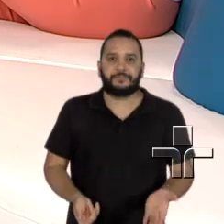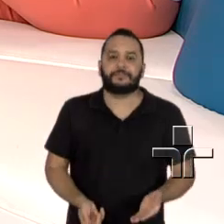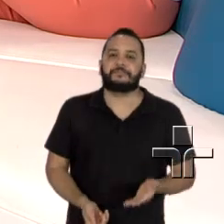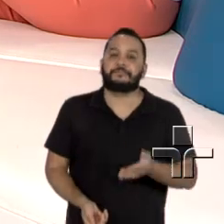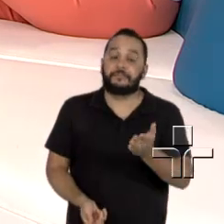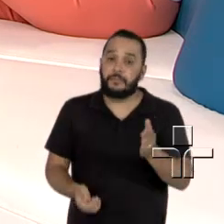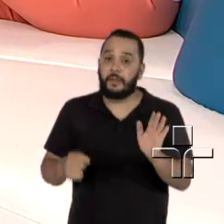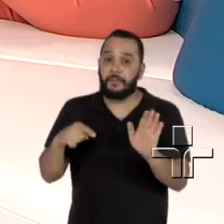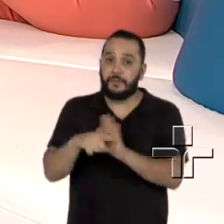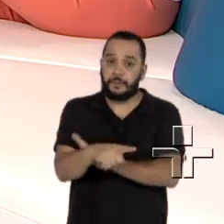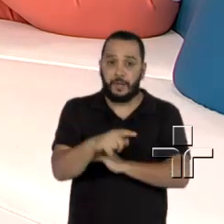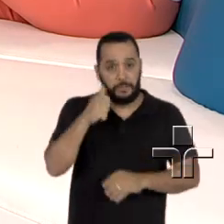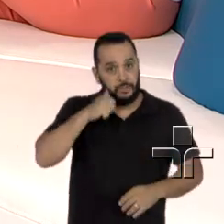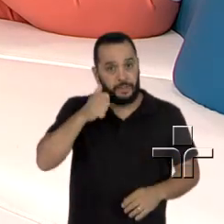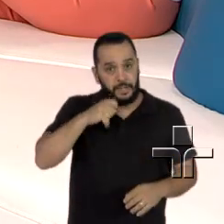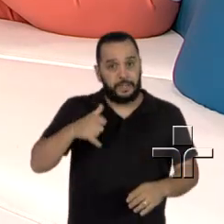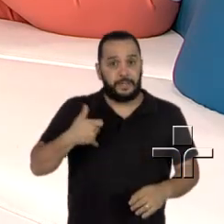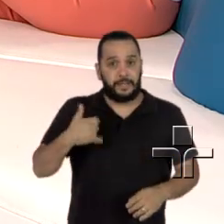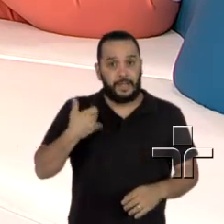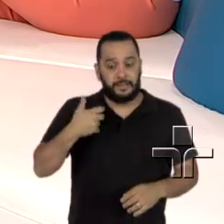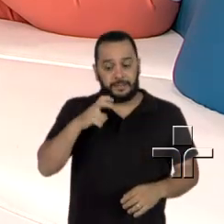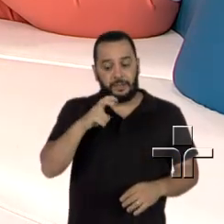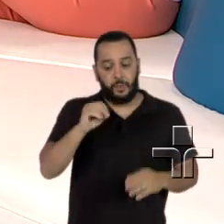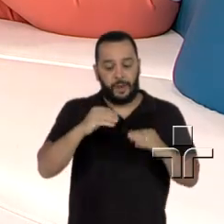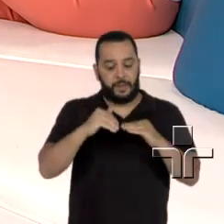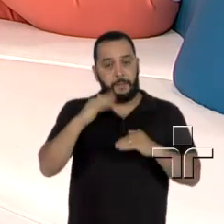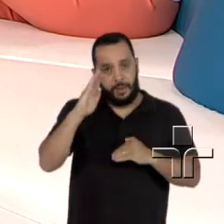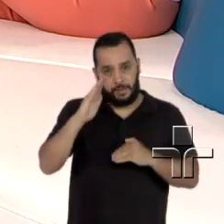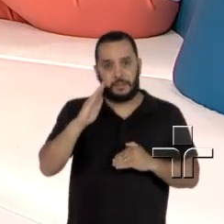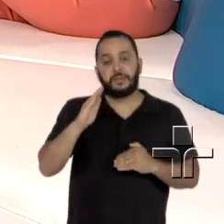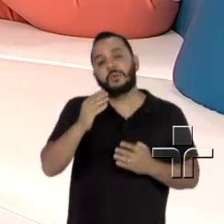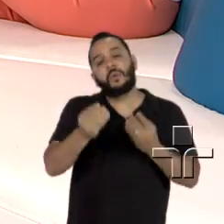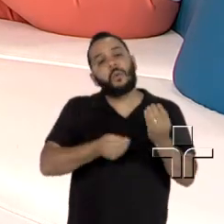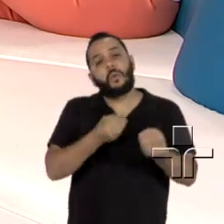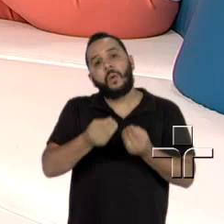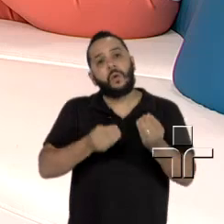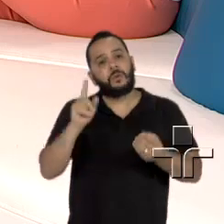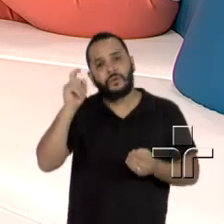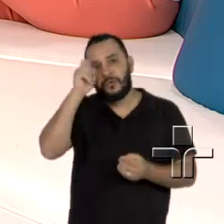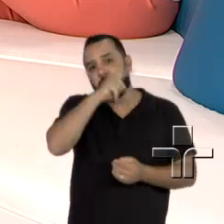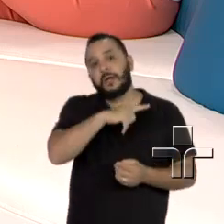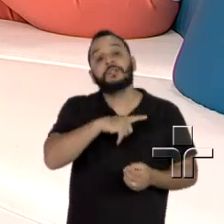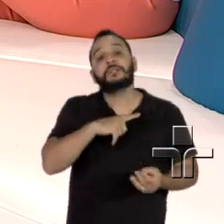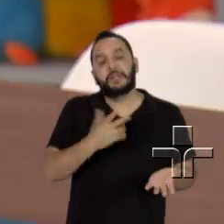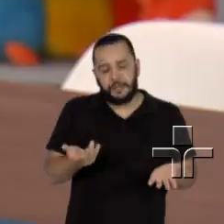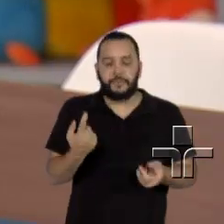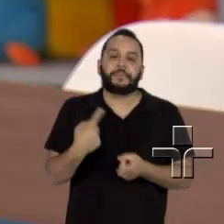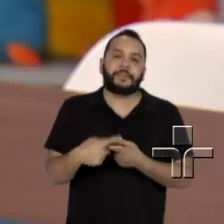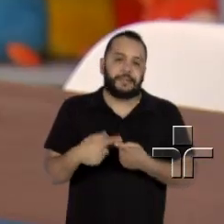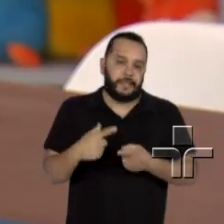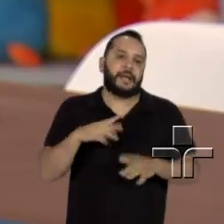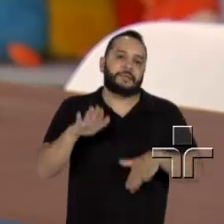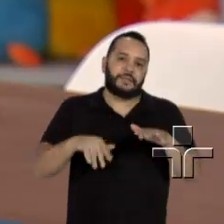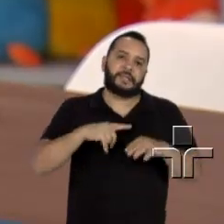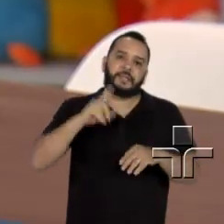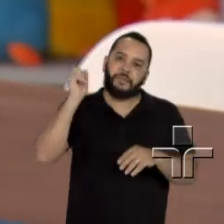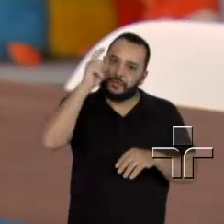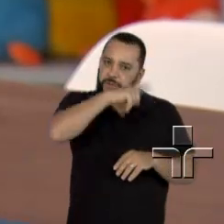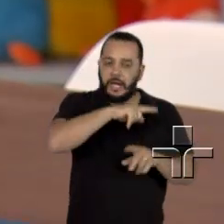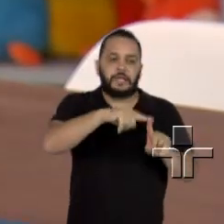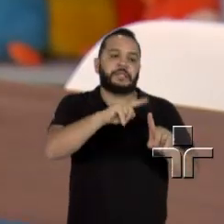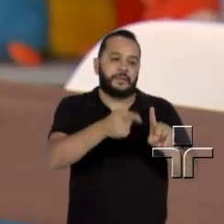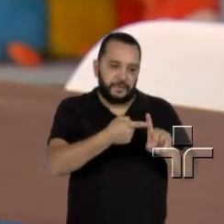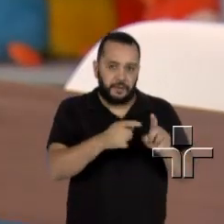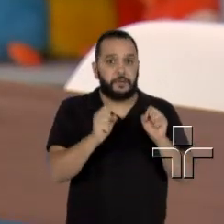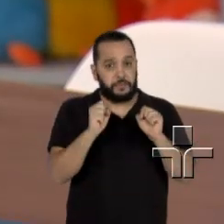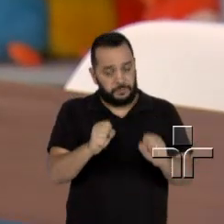né? Quando a mulher passa dos 50 anos, quais são as questões? Porque já existe uma dificuldade maior para engravidar, ela pode